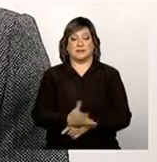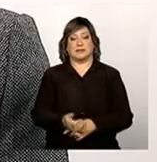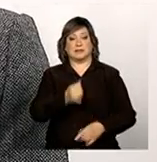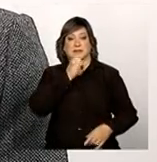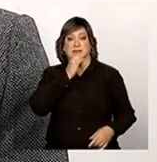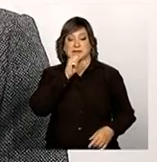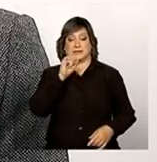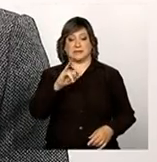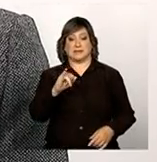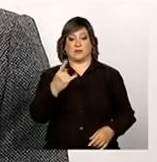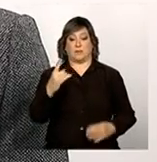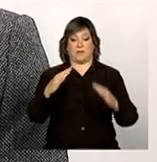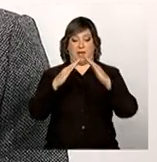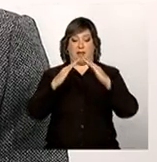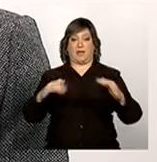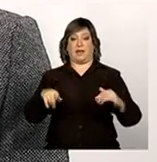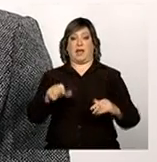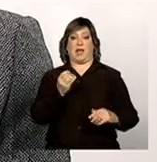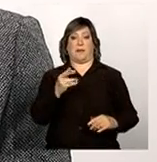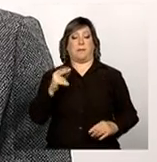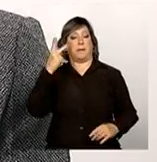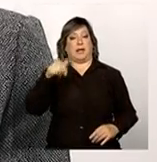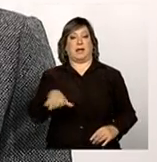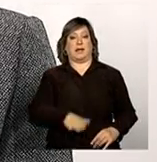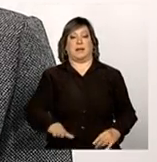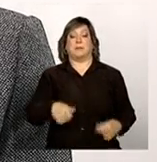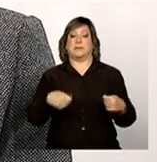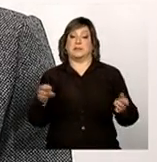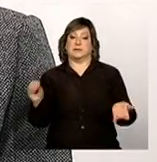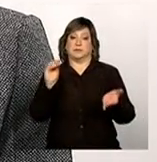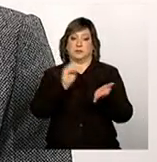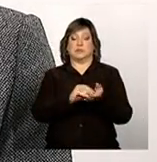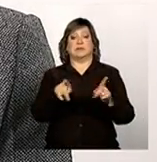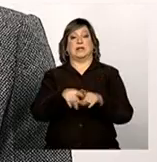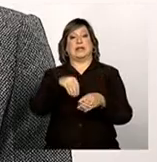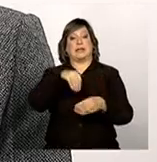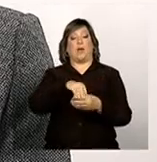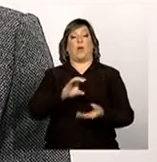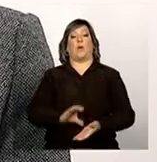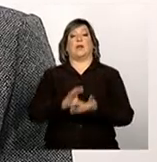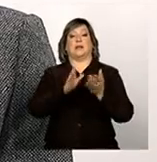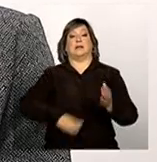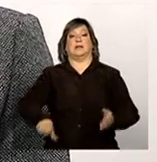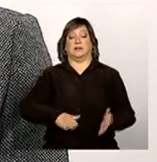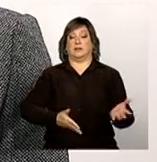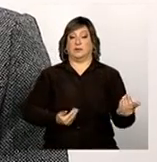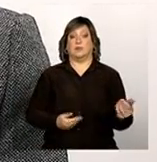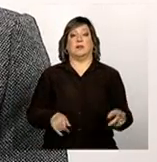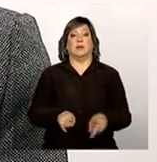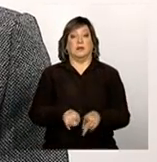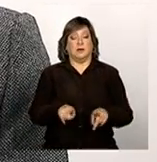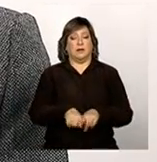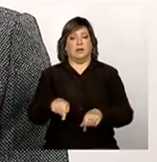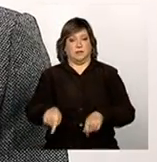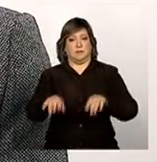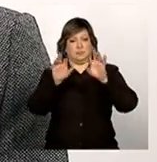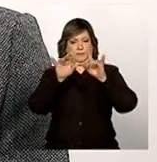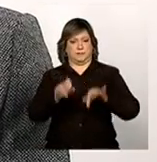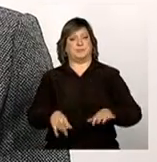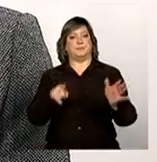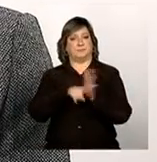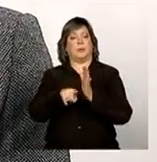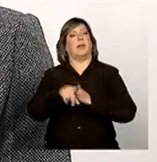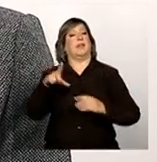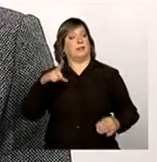unidade para criança, é necessário também inscrição no Conselho de Criança e Adolescente. Inclusive, no questionário, a gente faz essas perguntas,